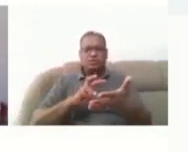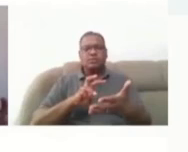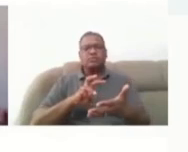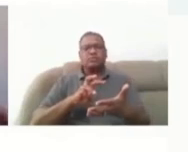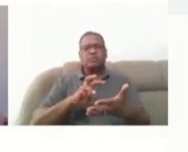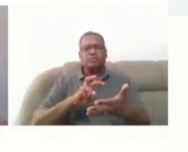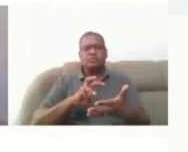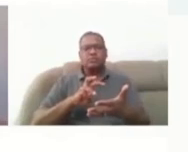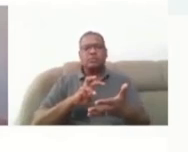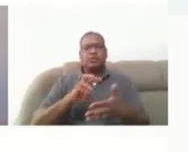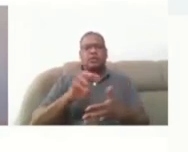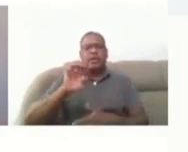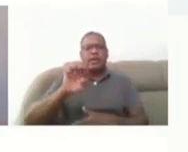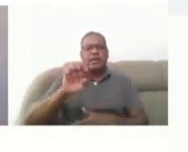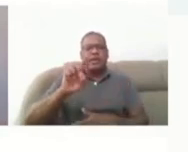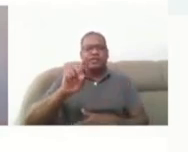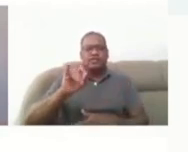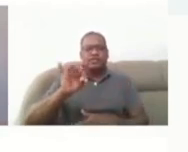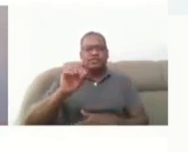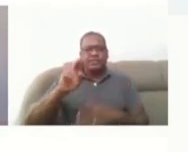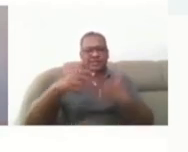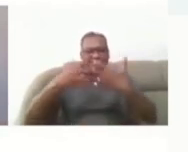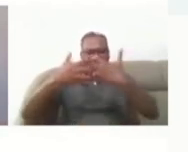clicar em Editar Texto Alt.